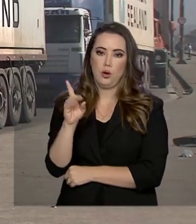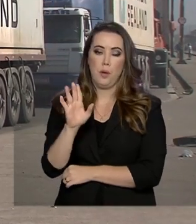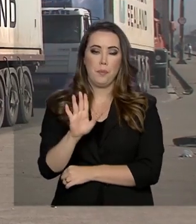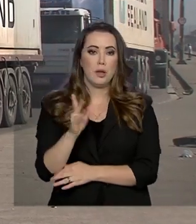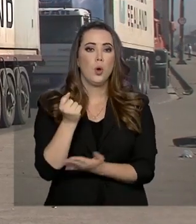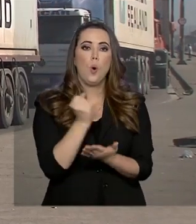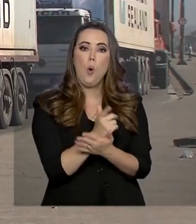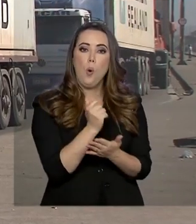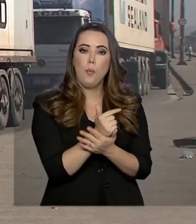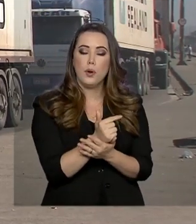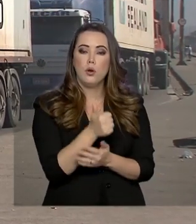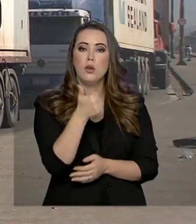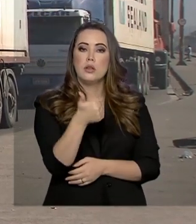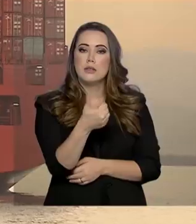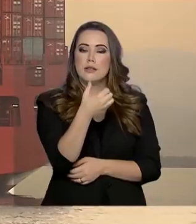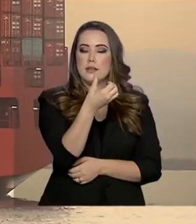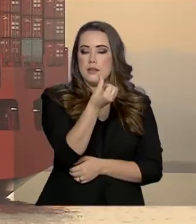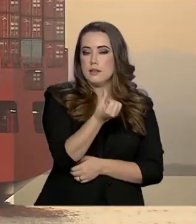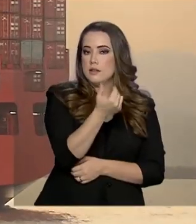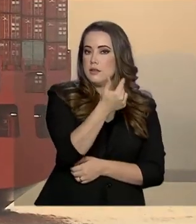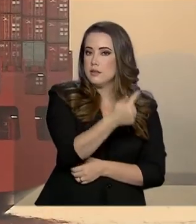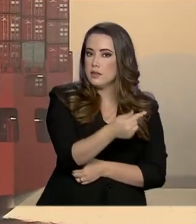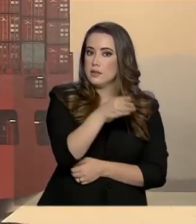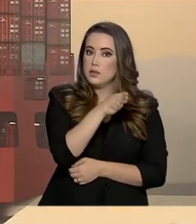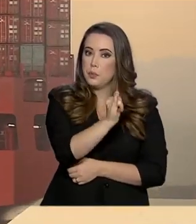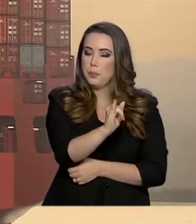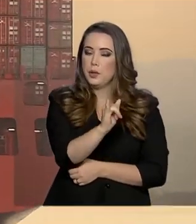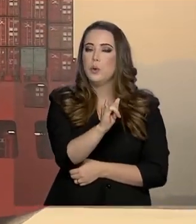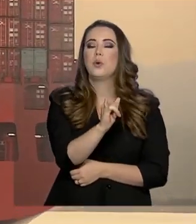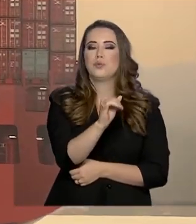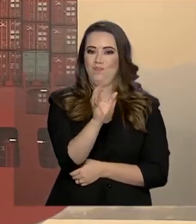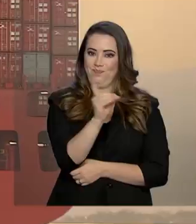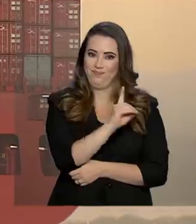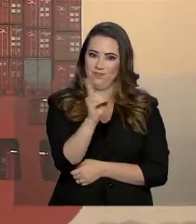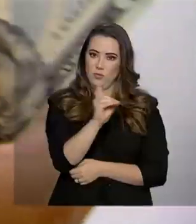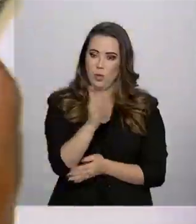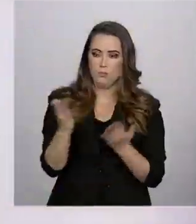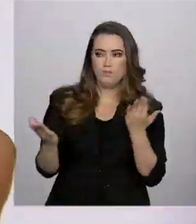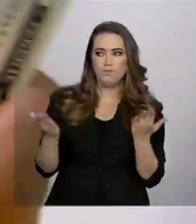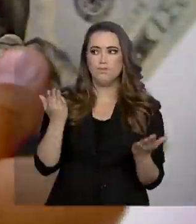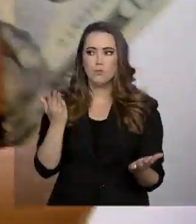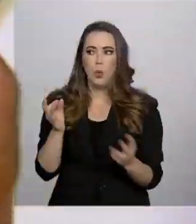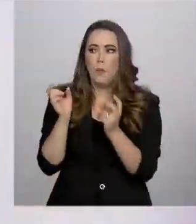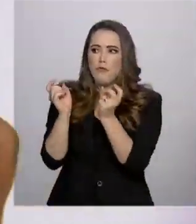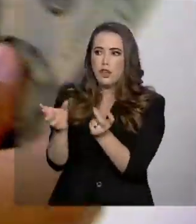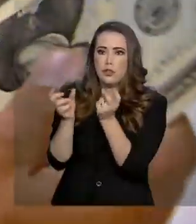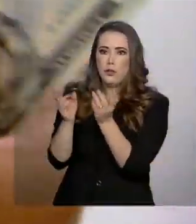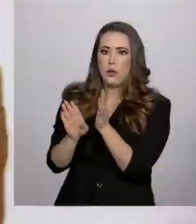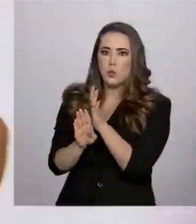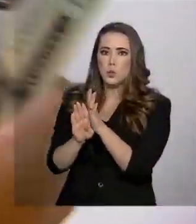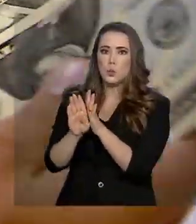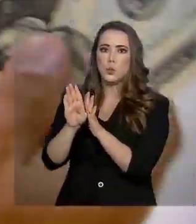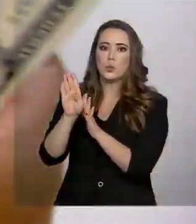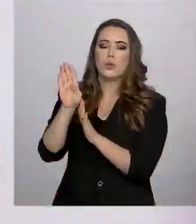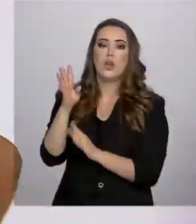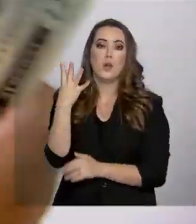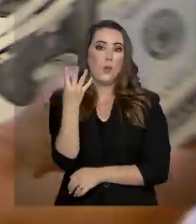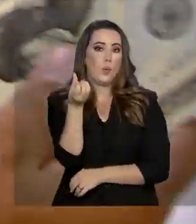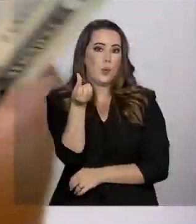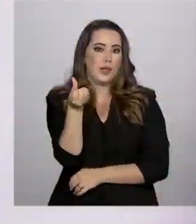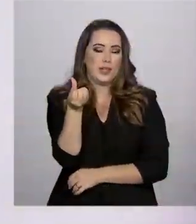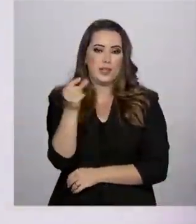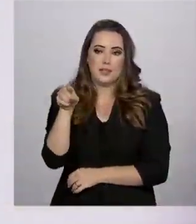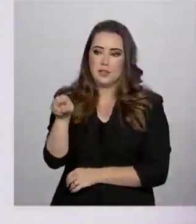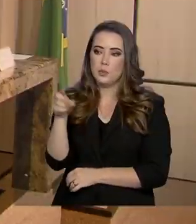177 bilhões, o que gerou um saldo positivo na balança comercial de 46 bilhões e